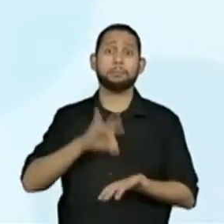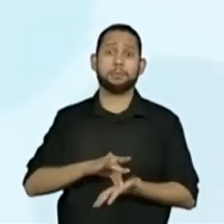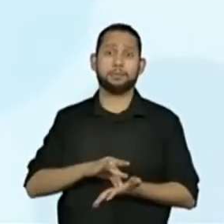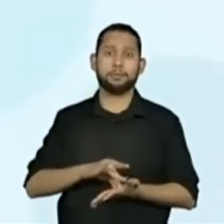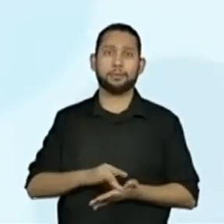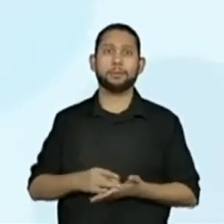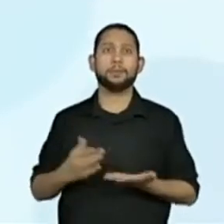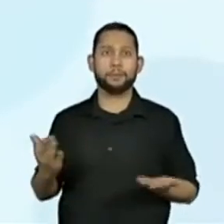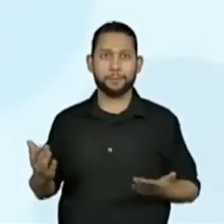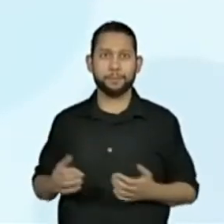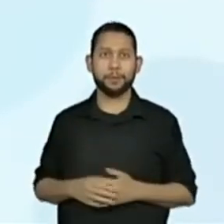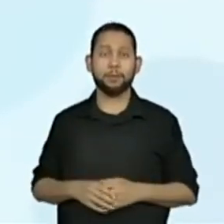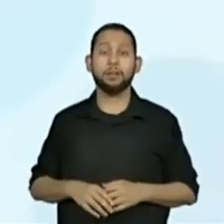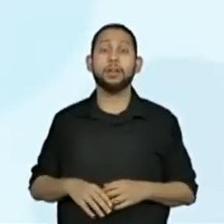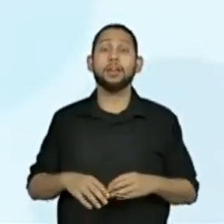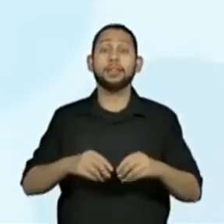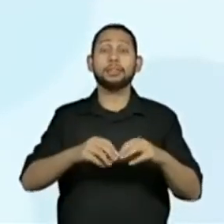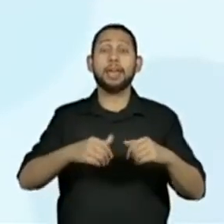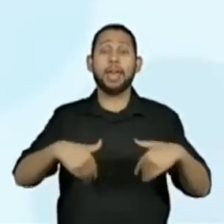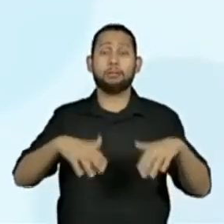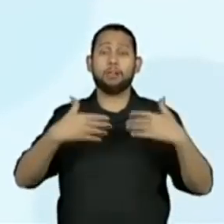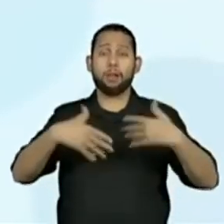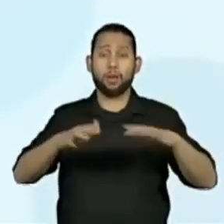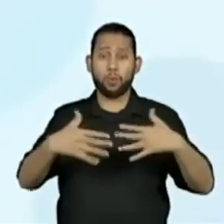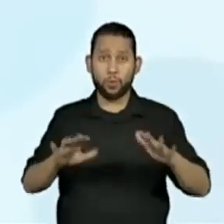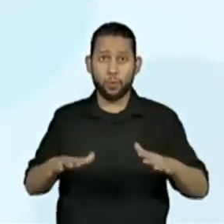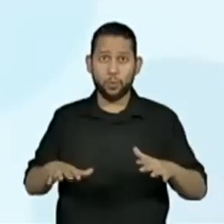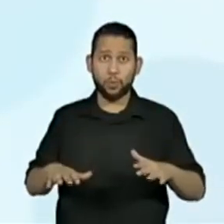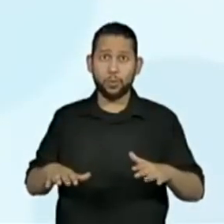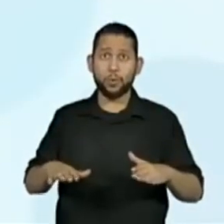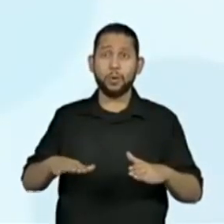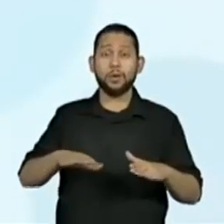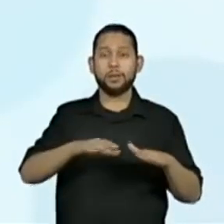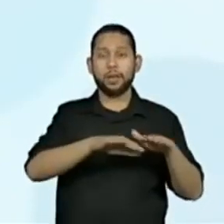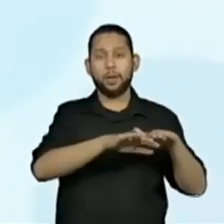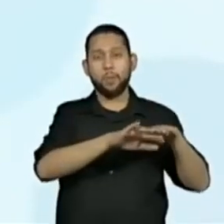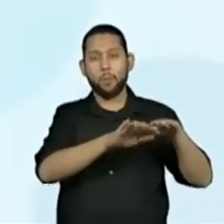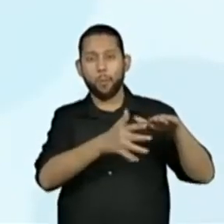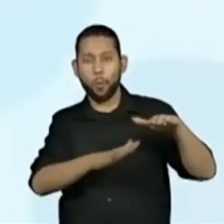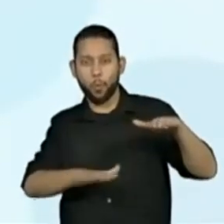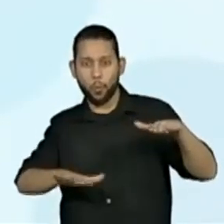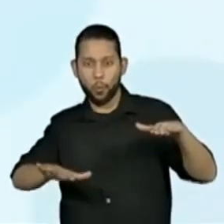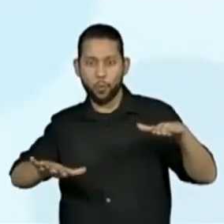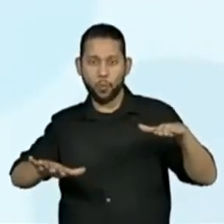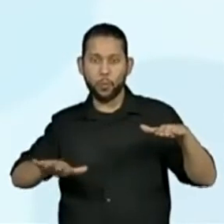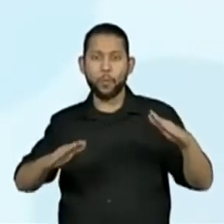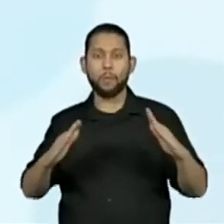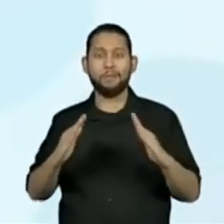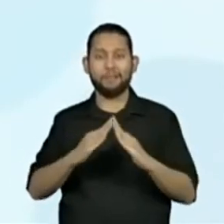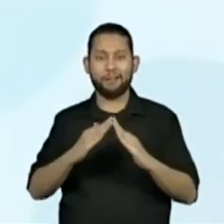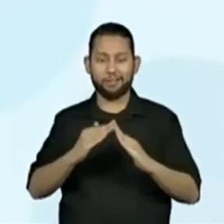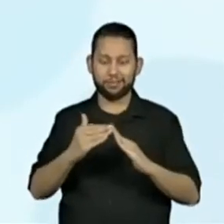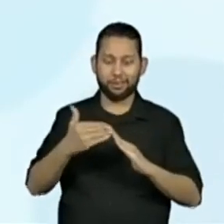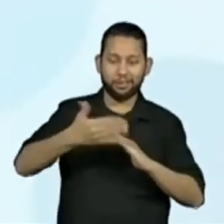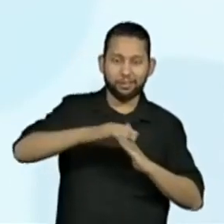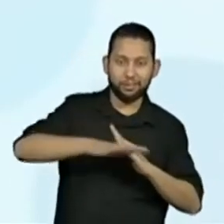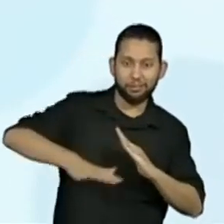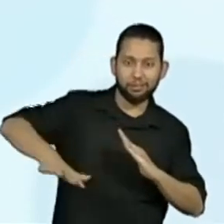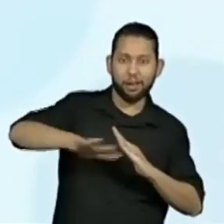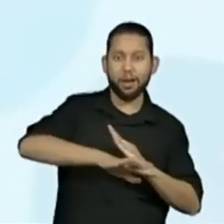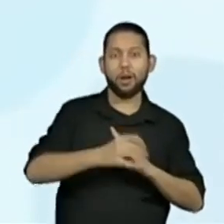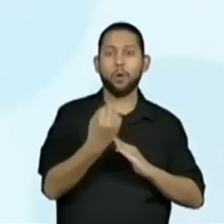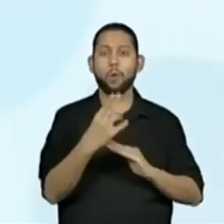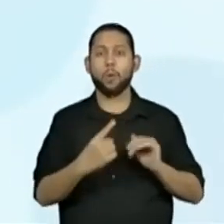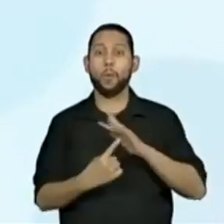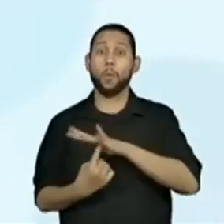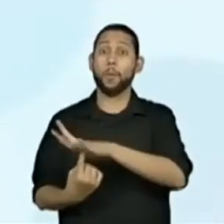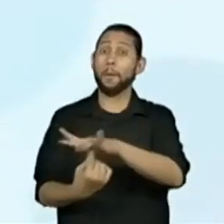terrenos baldios, encostas de morros, quintais e parques com vegetação